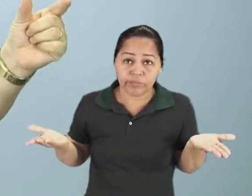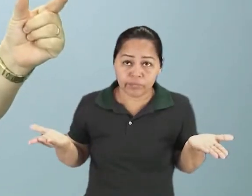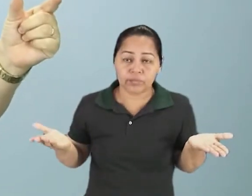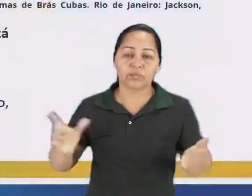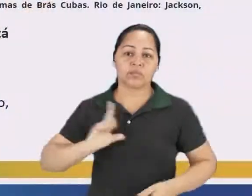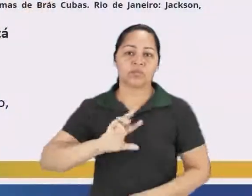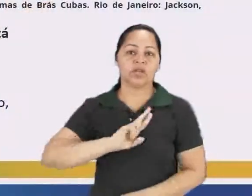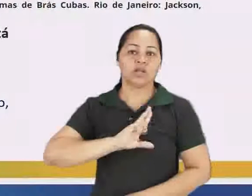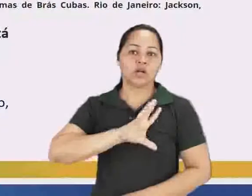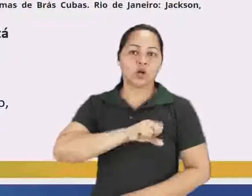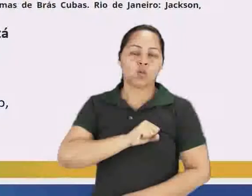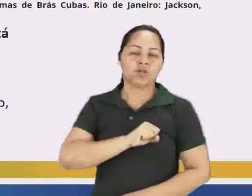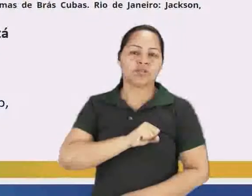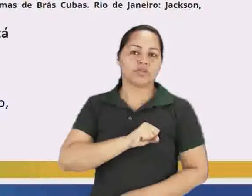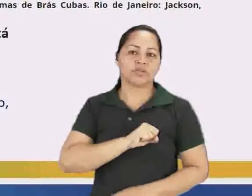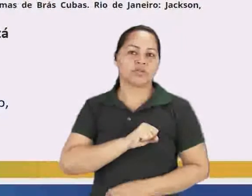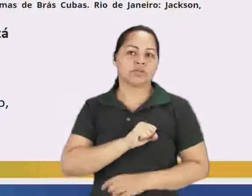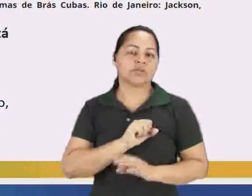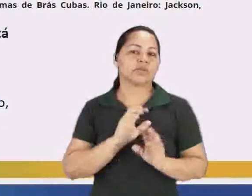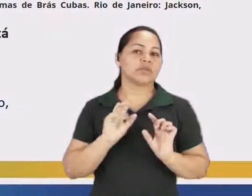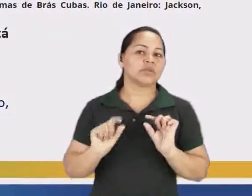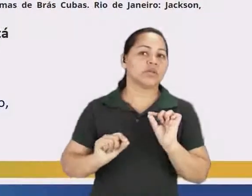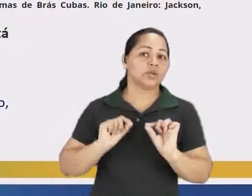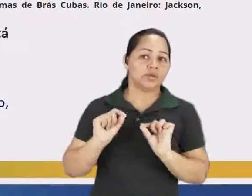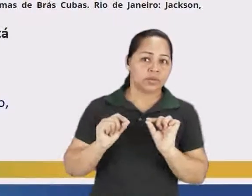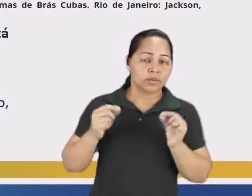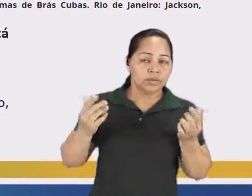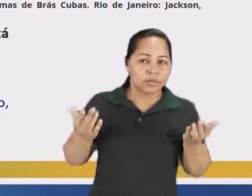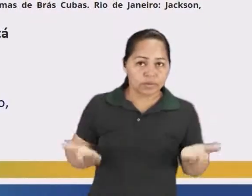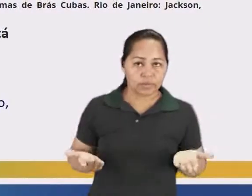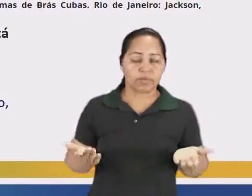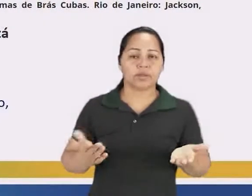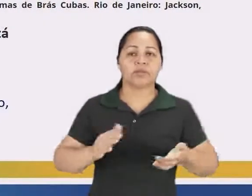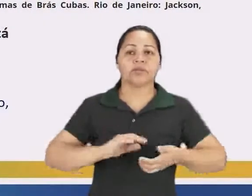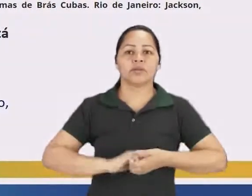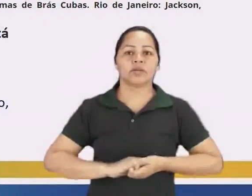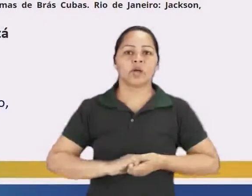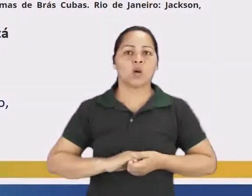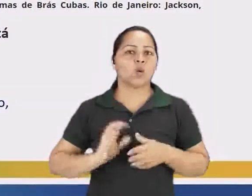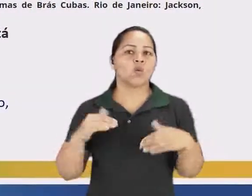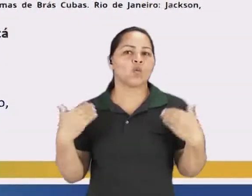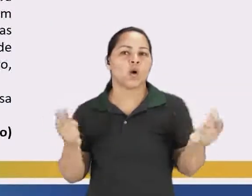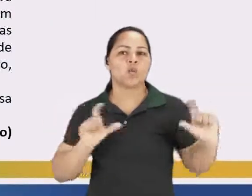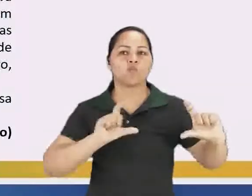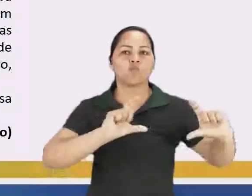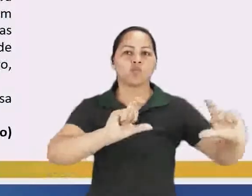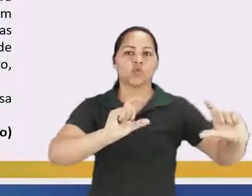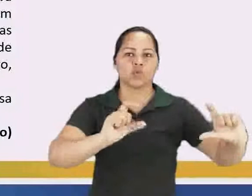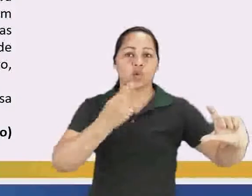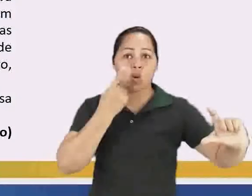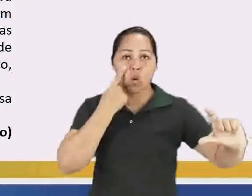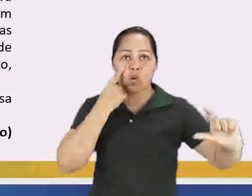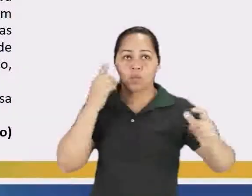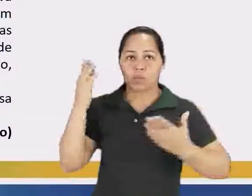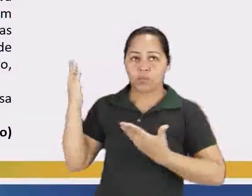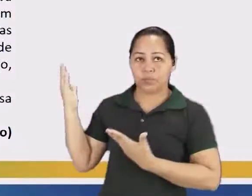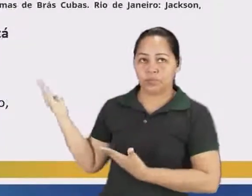foi o romantismo. Está transcrita em qual trecho? Então, veja aqui.